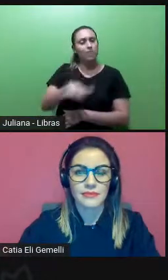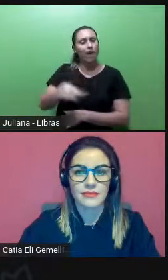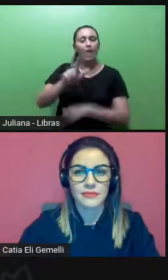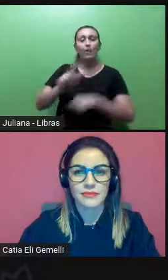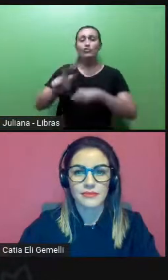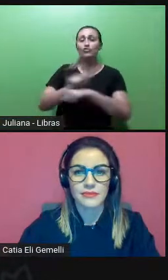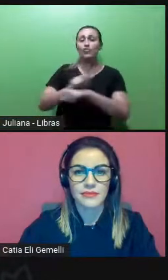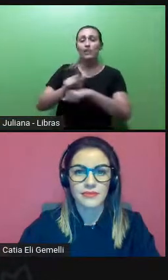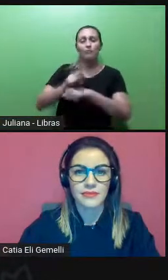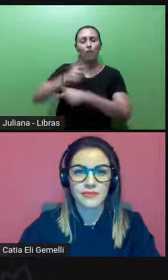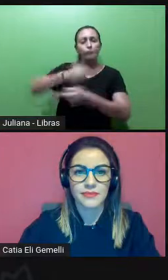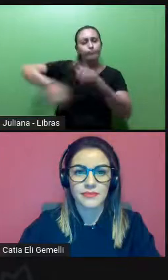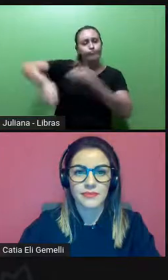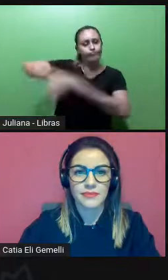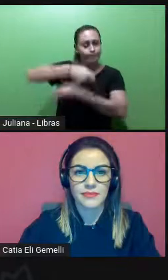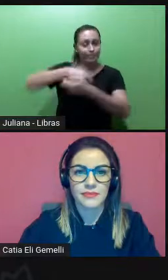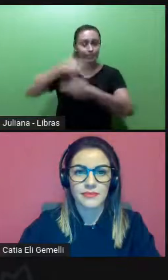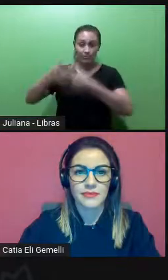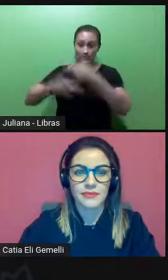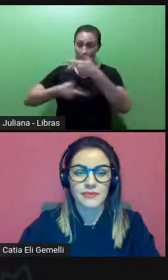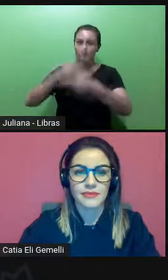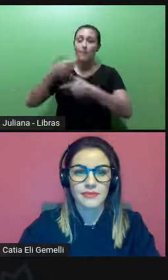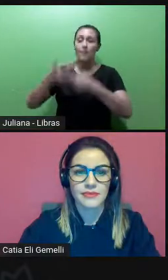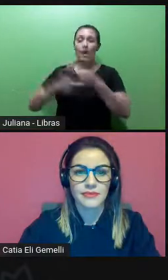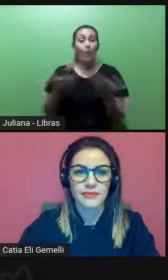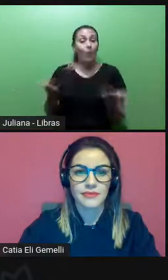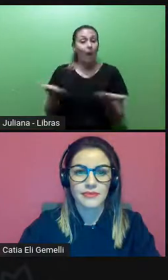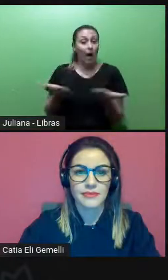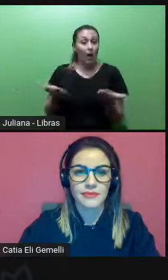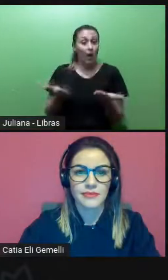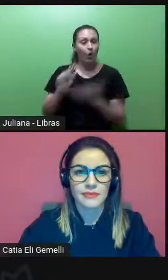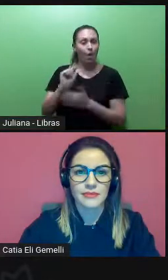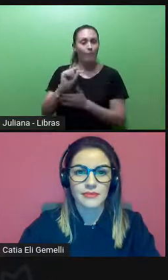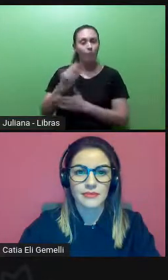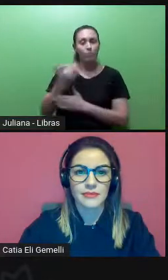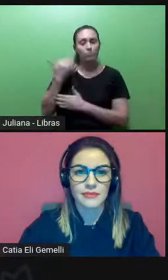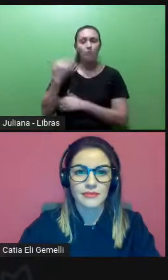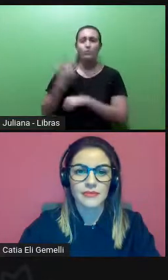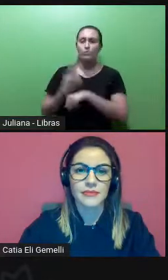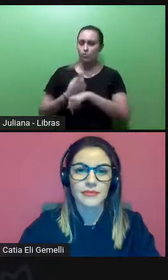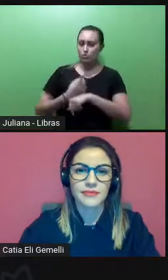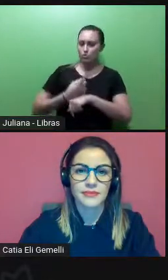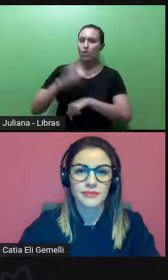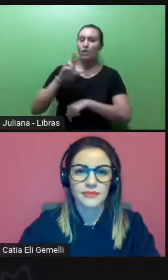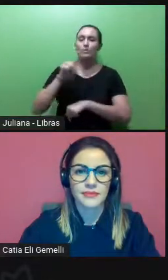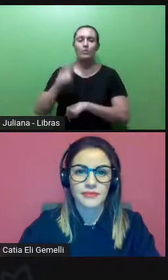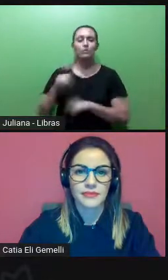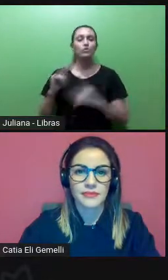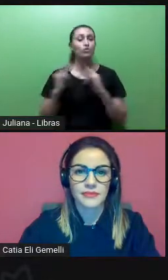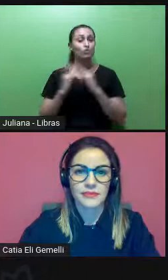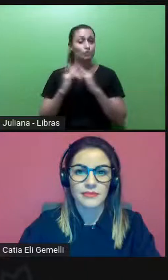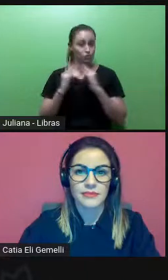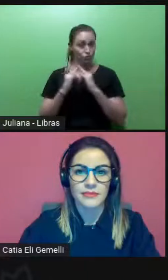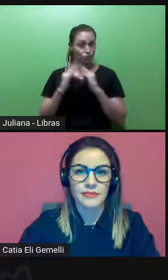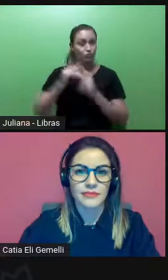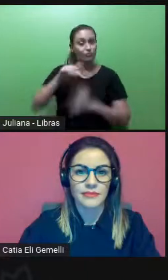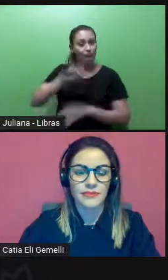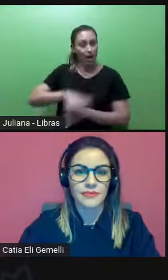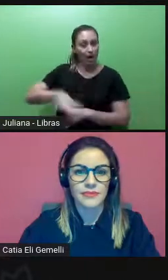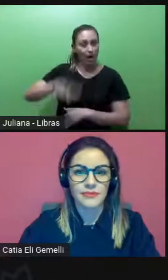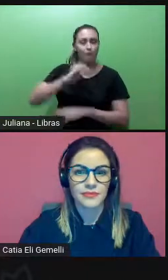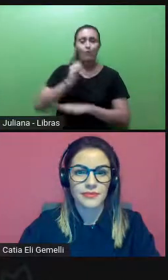relações de trabalho. Recentemente realizou doutoramento intercalar no Instituto de Educação da Universidade de Lisboa.